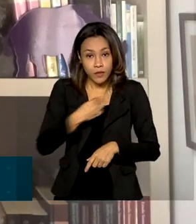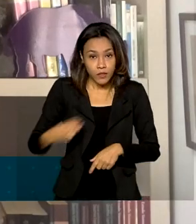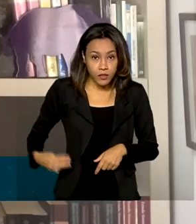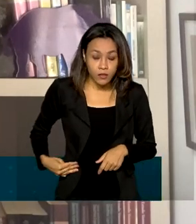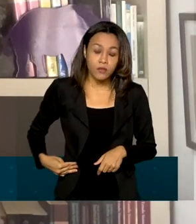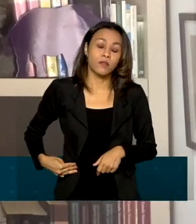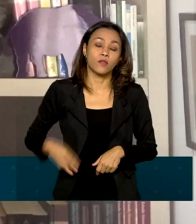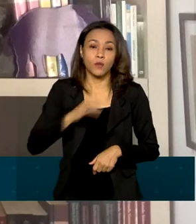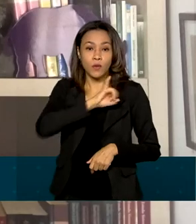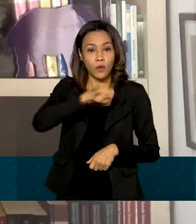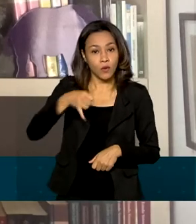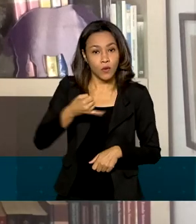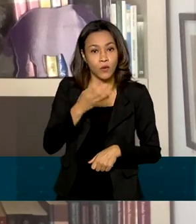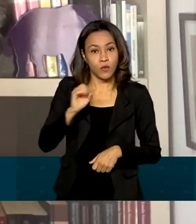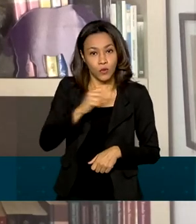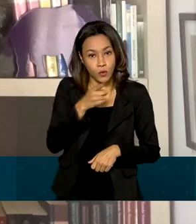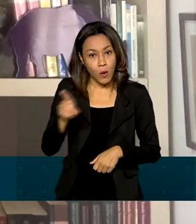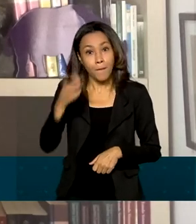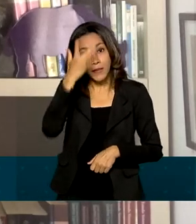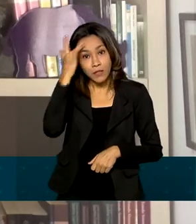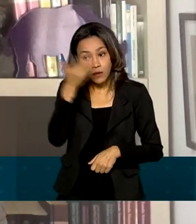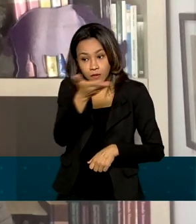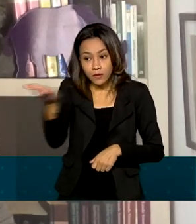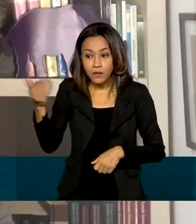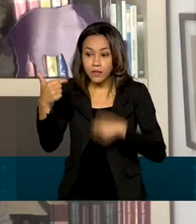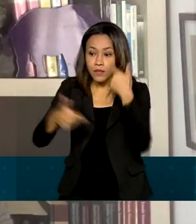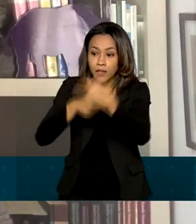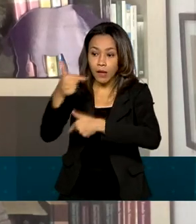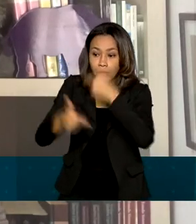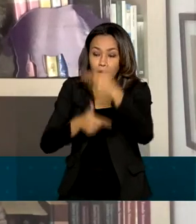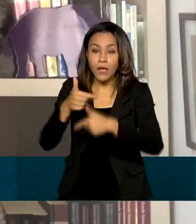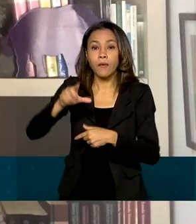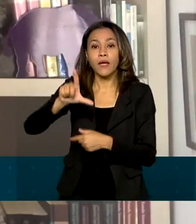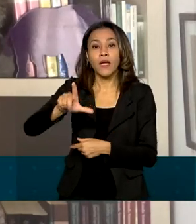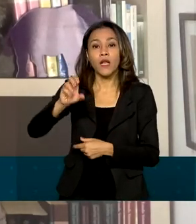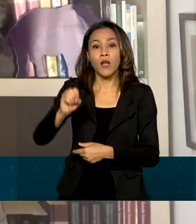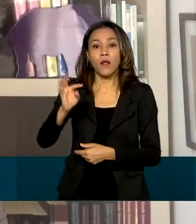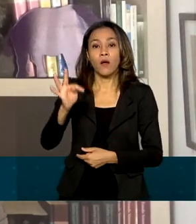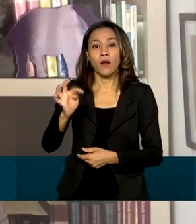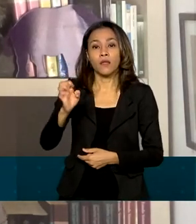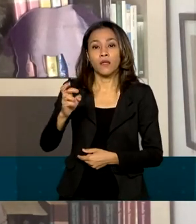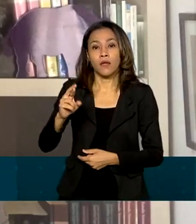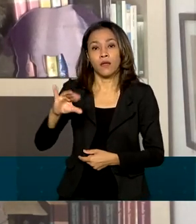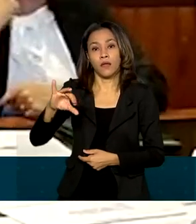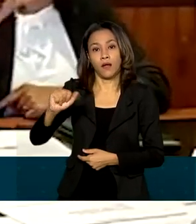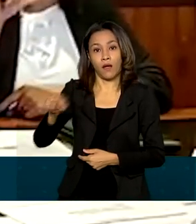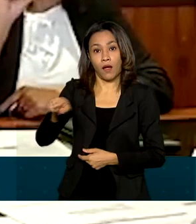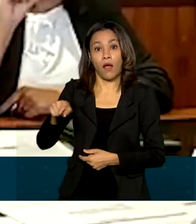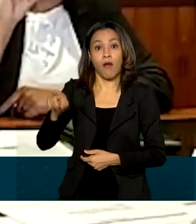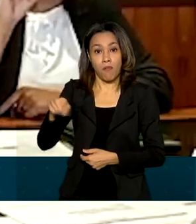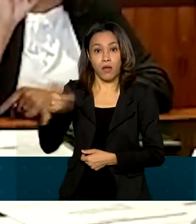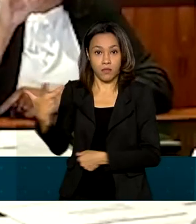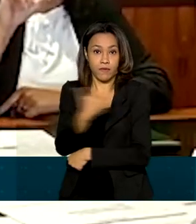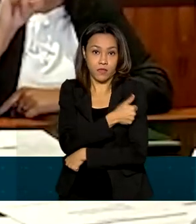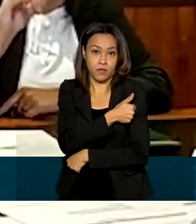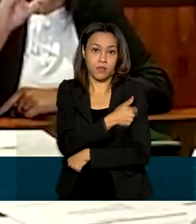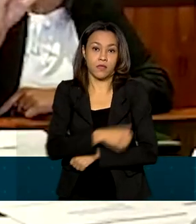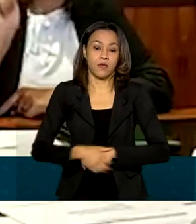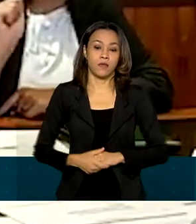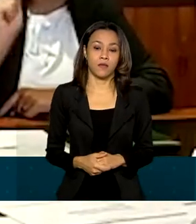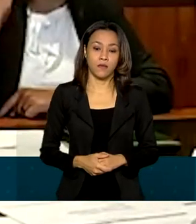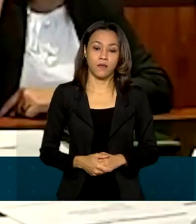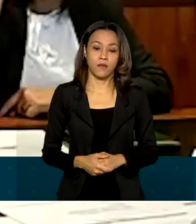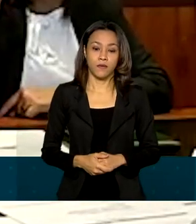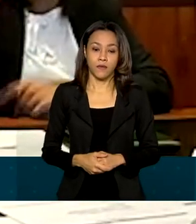pessoas que trabalham em casas lotéricas entre os grupos prioritários para a vacinação. Nesse período agora, presidente, nós